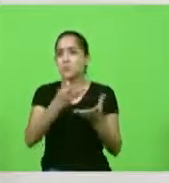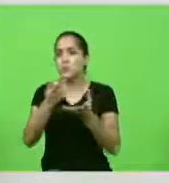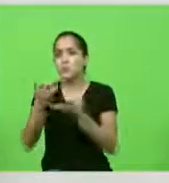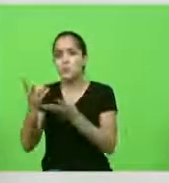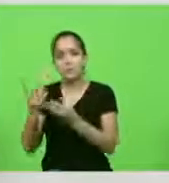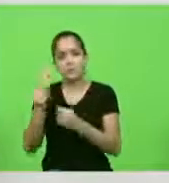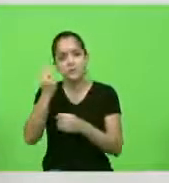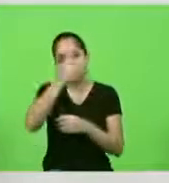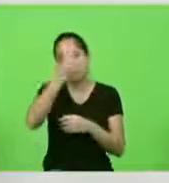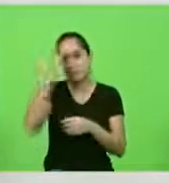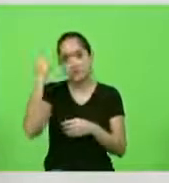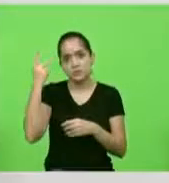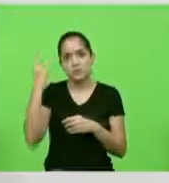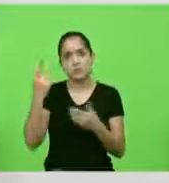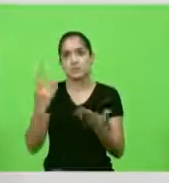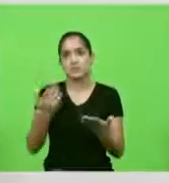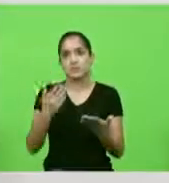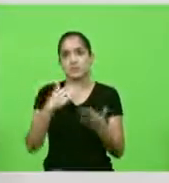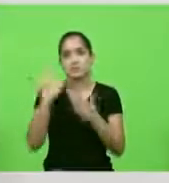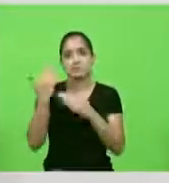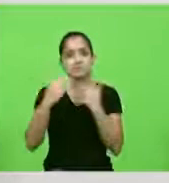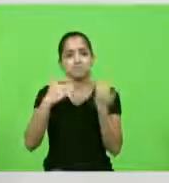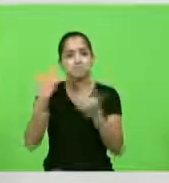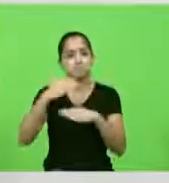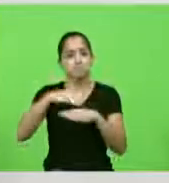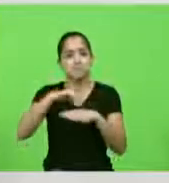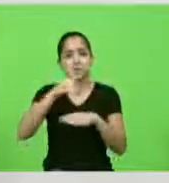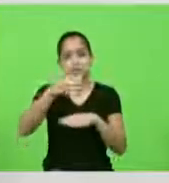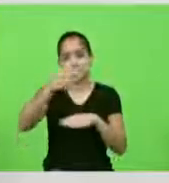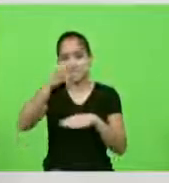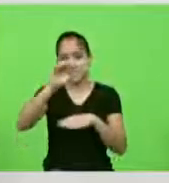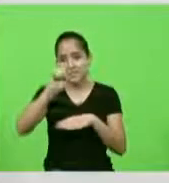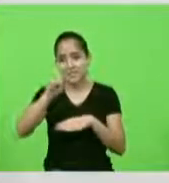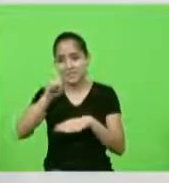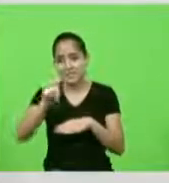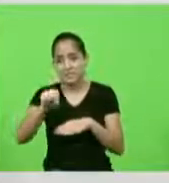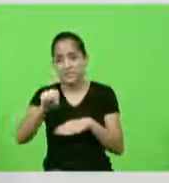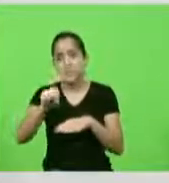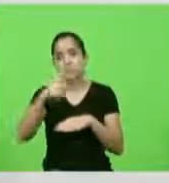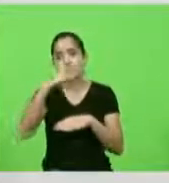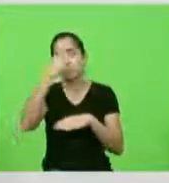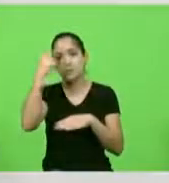de mais de 10 mil catarinenses.